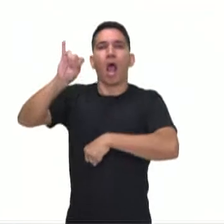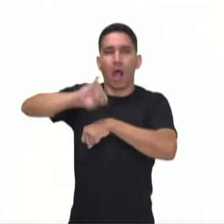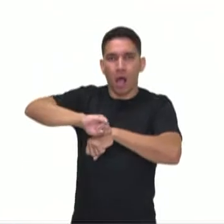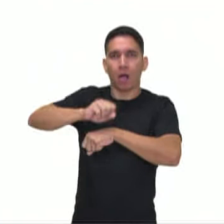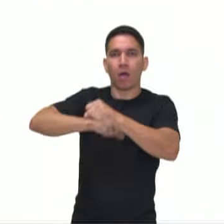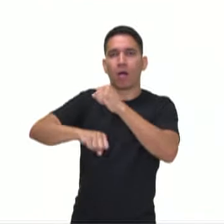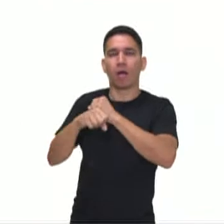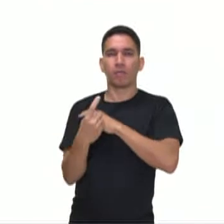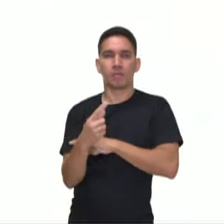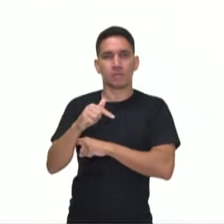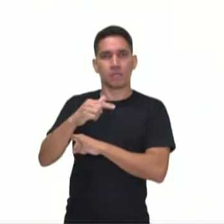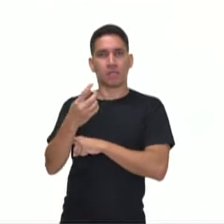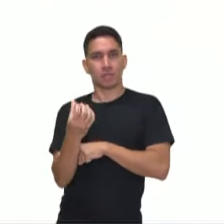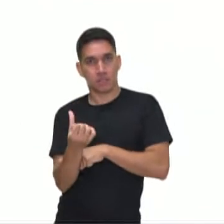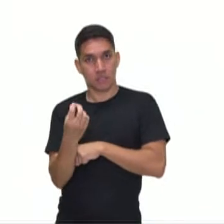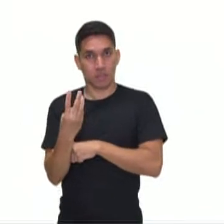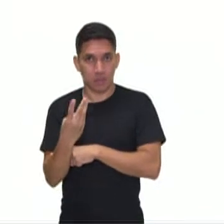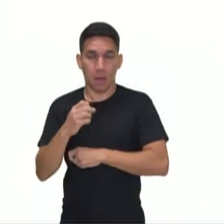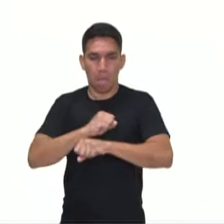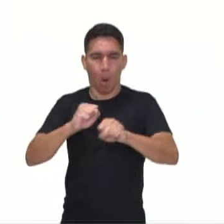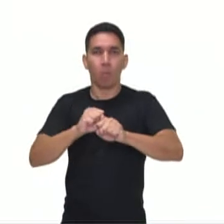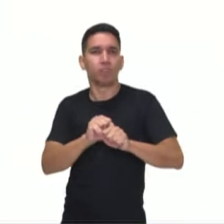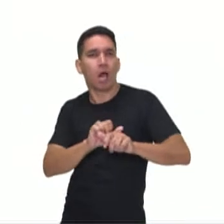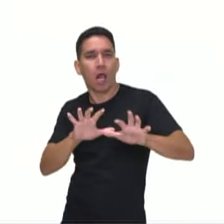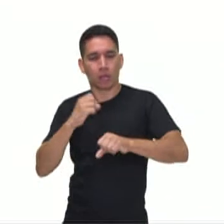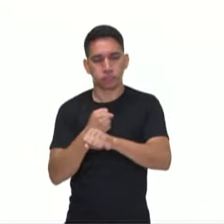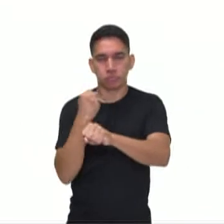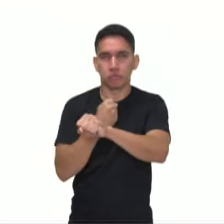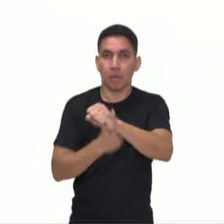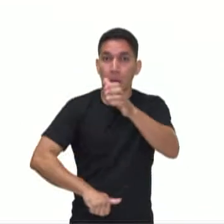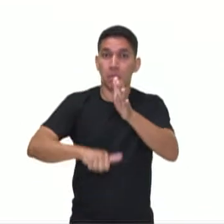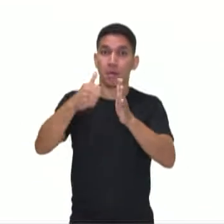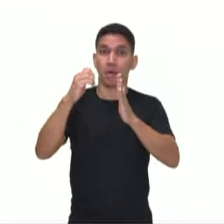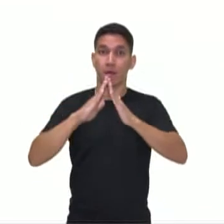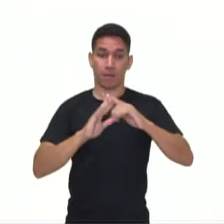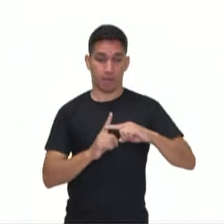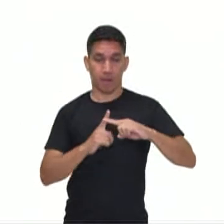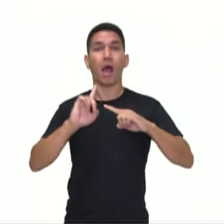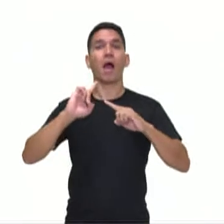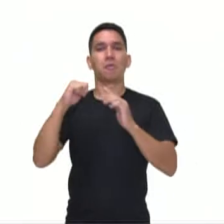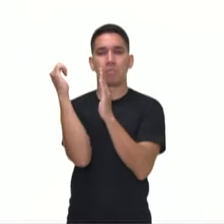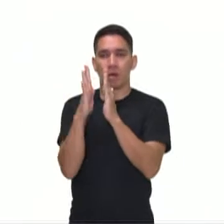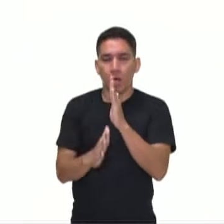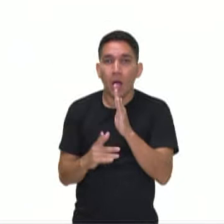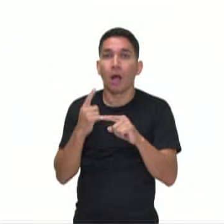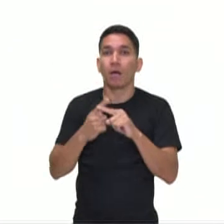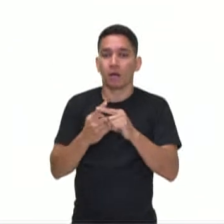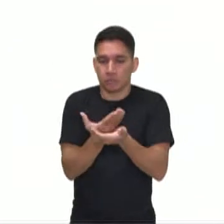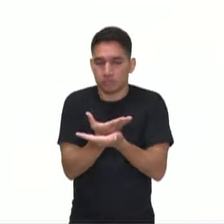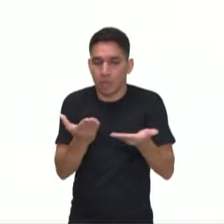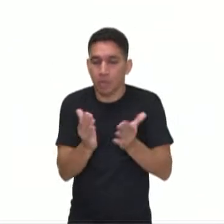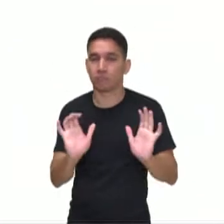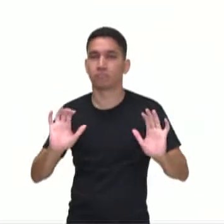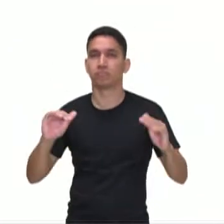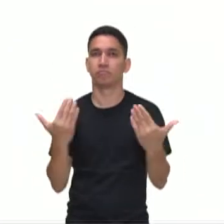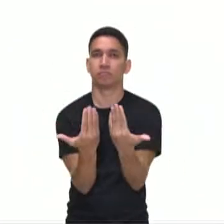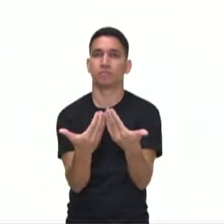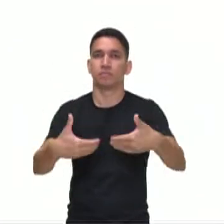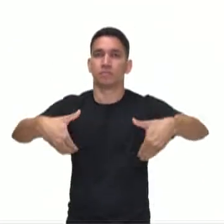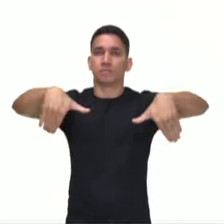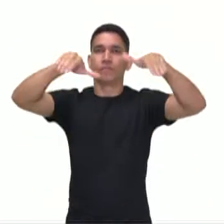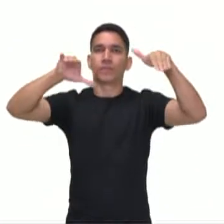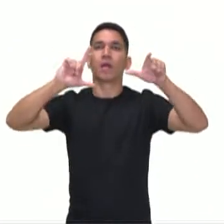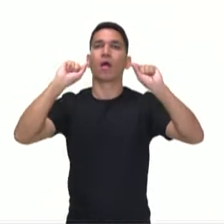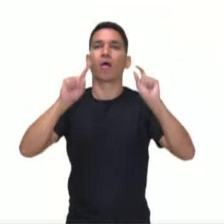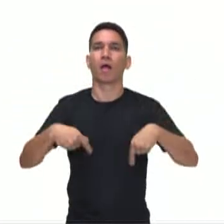o boom das edificações civis, a primeira igreja barroca no Brasil com base poligonal, Mestre Valentim, né?